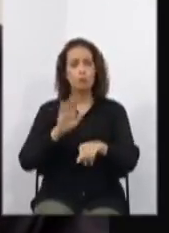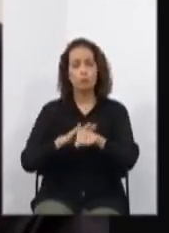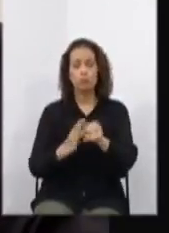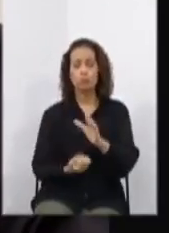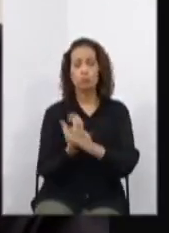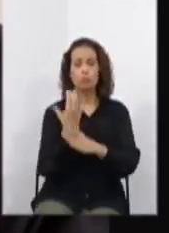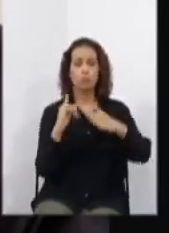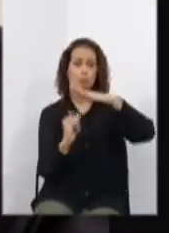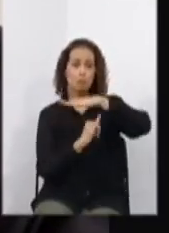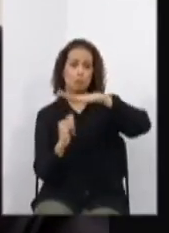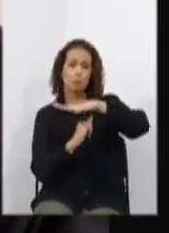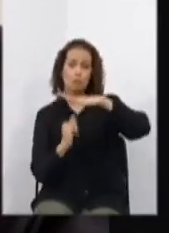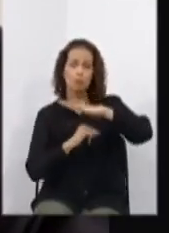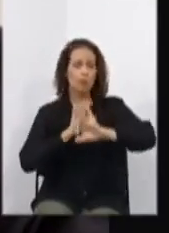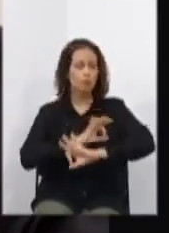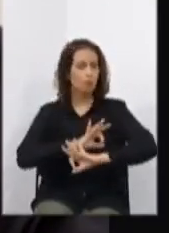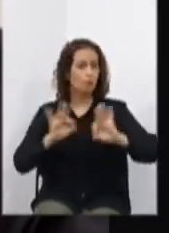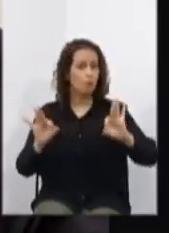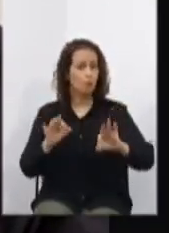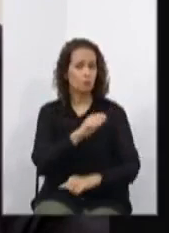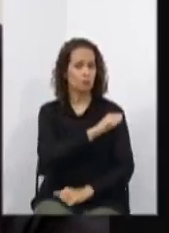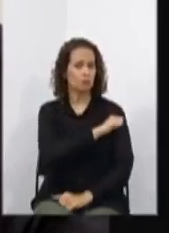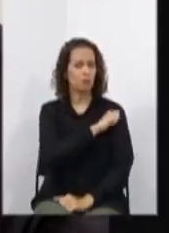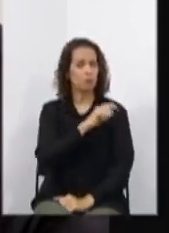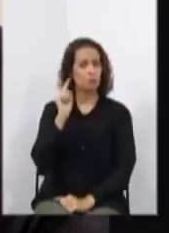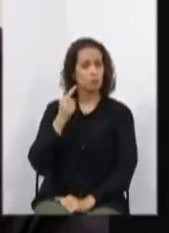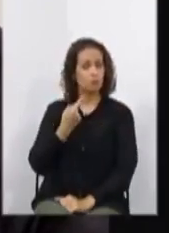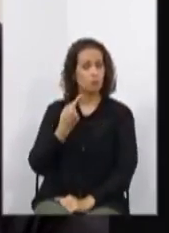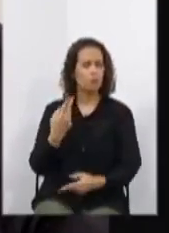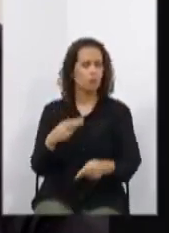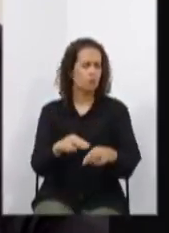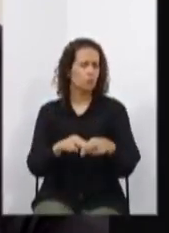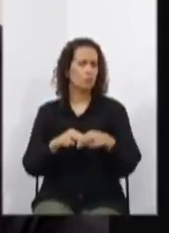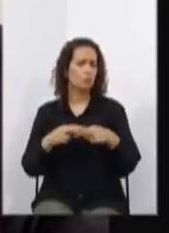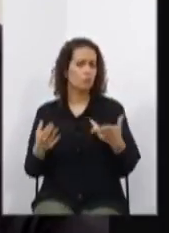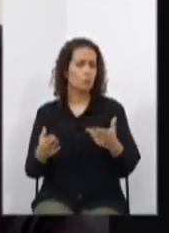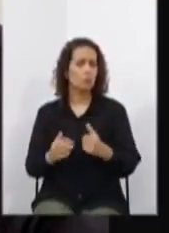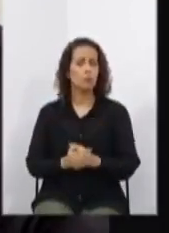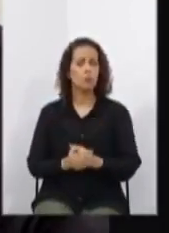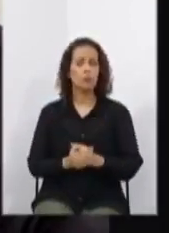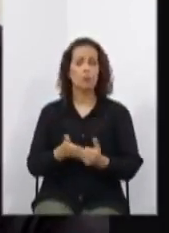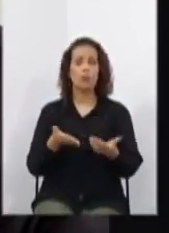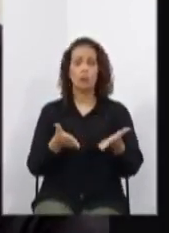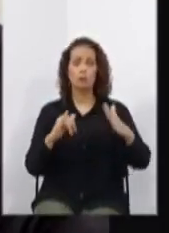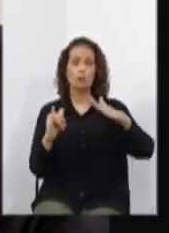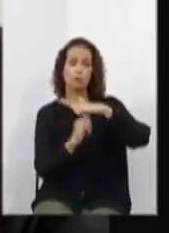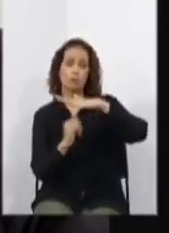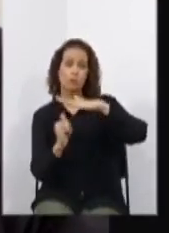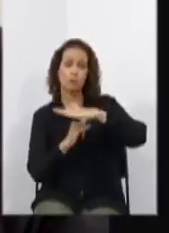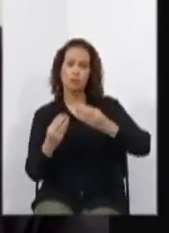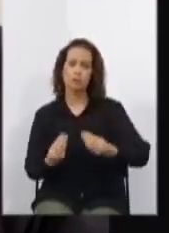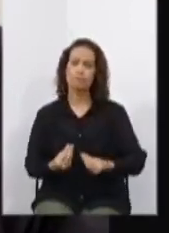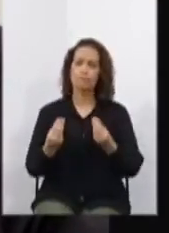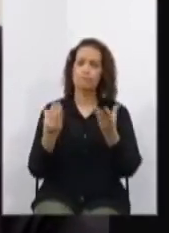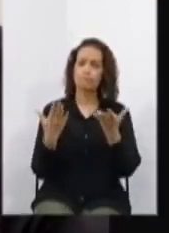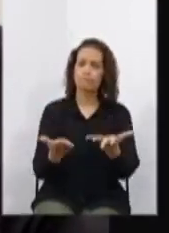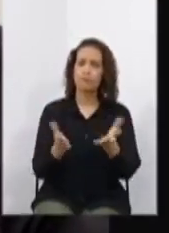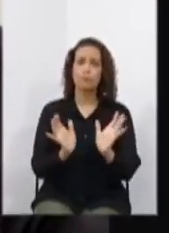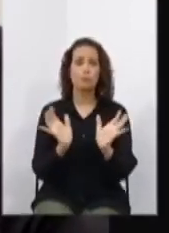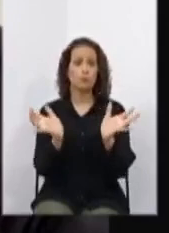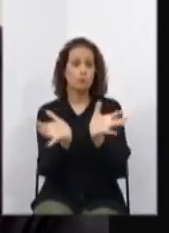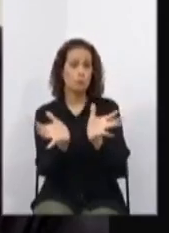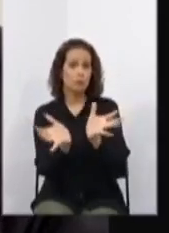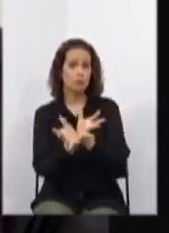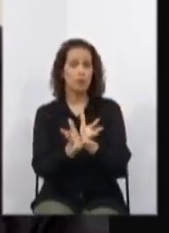é benéfica para os alunos surdos, pois elas podem lhe proporcionar uma comunidade linguística de